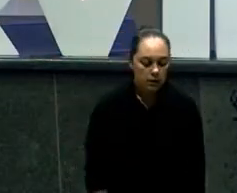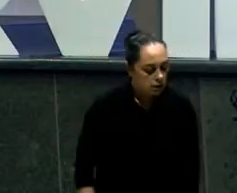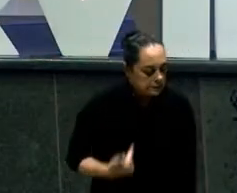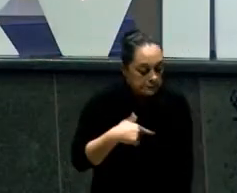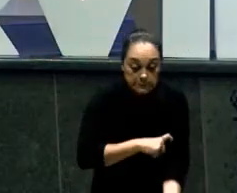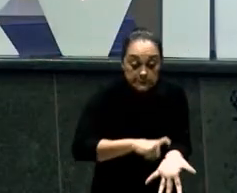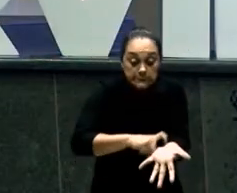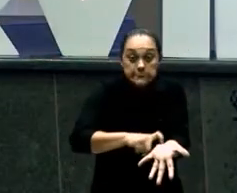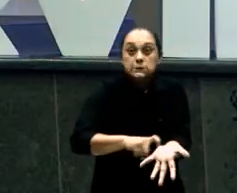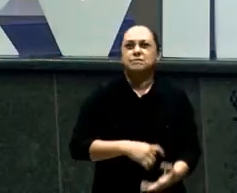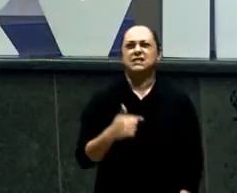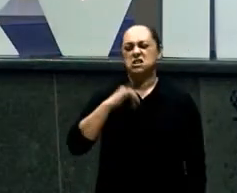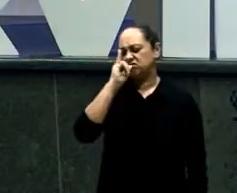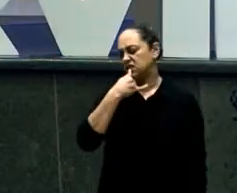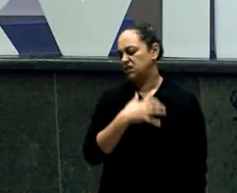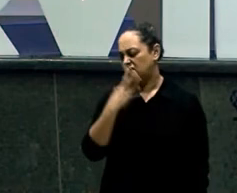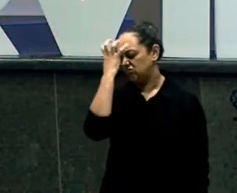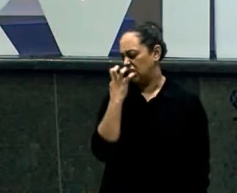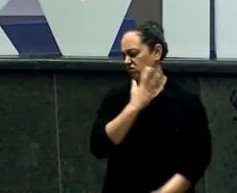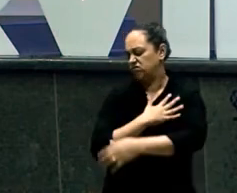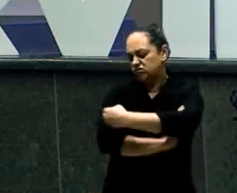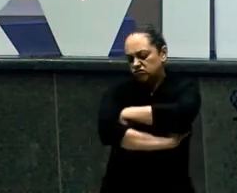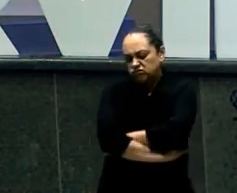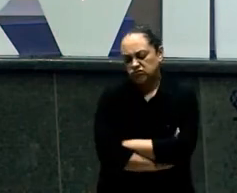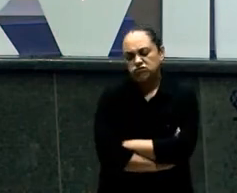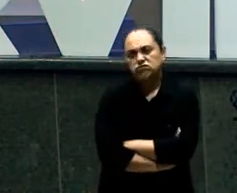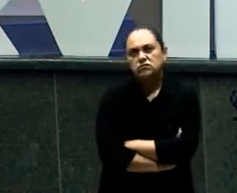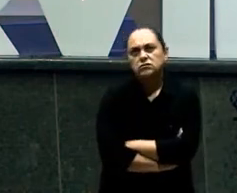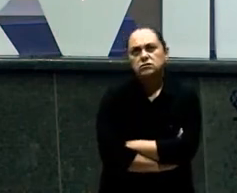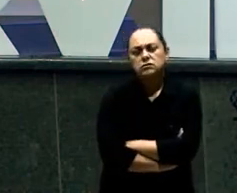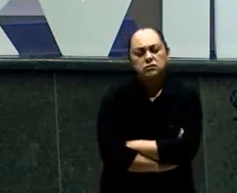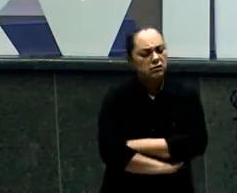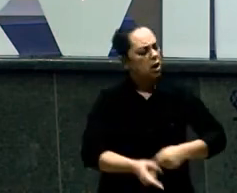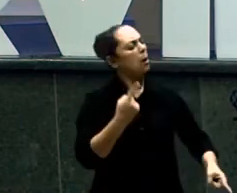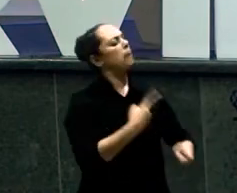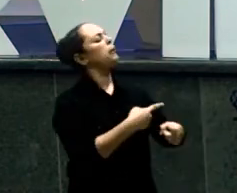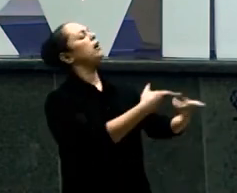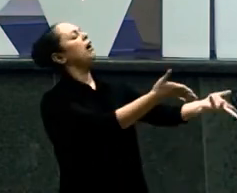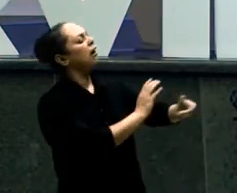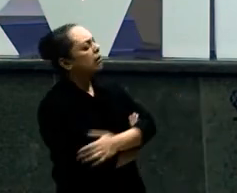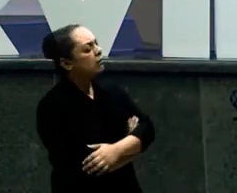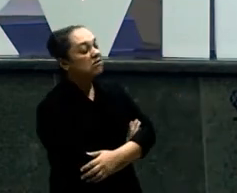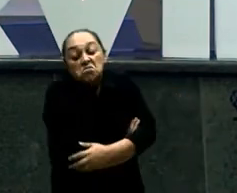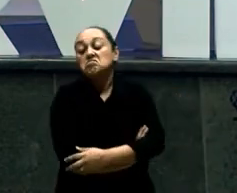Ah Estou chateada Mas por que você está chateada? Também não sei Ah Não estou legal